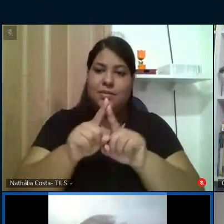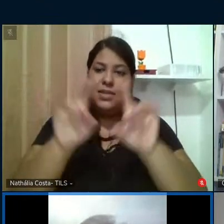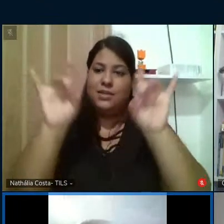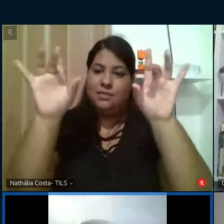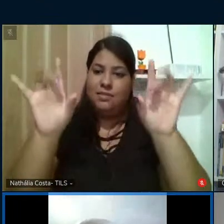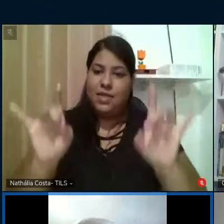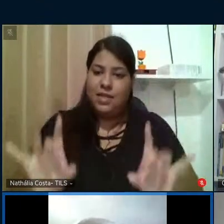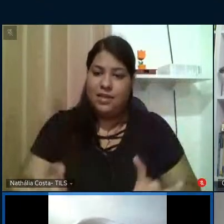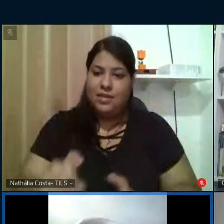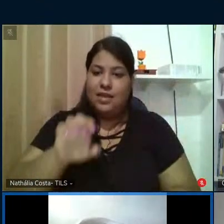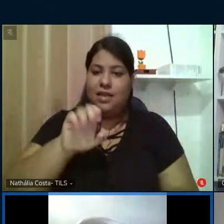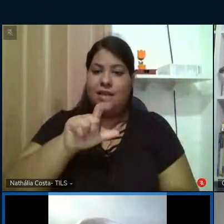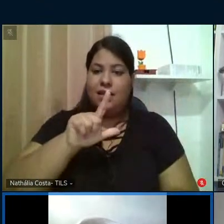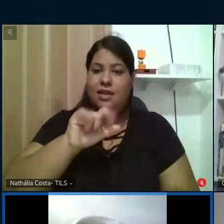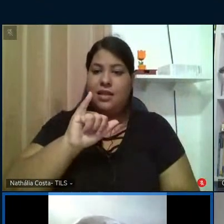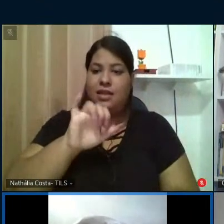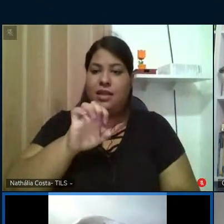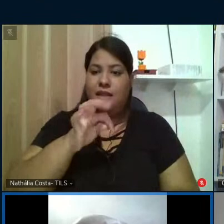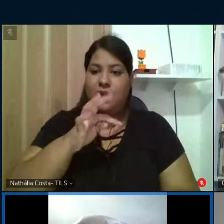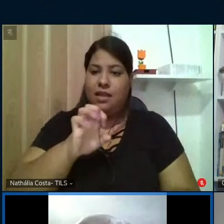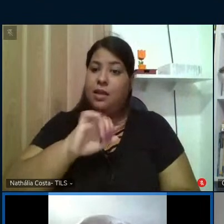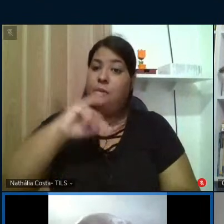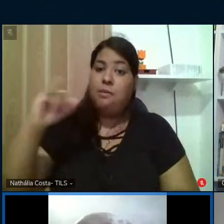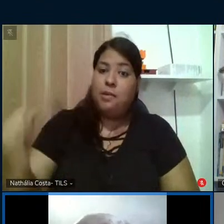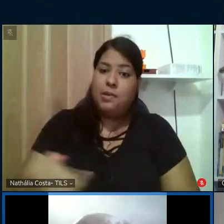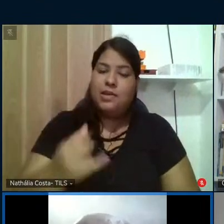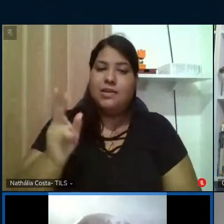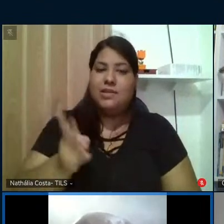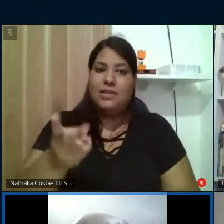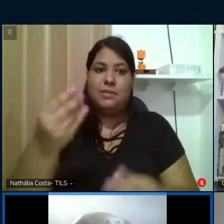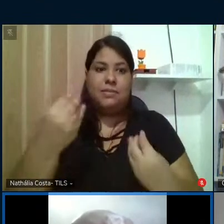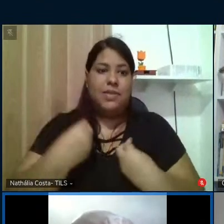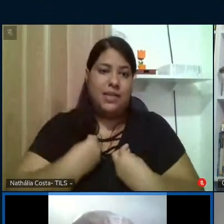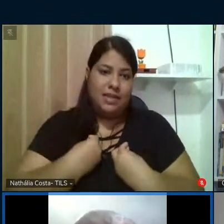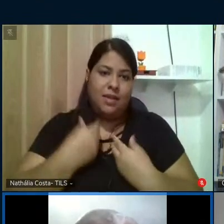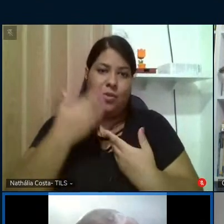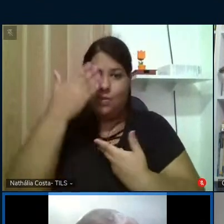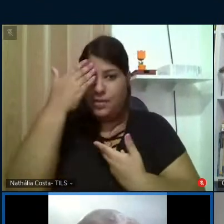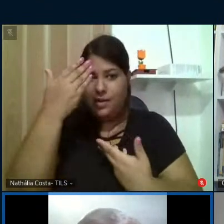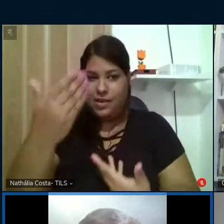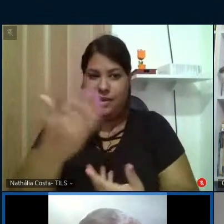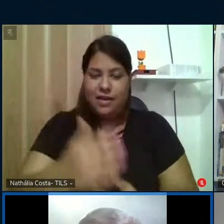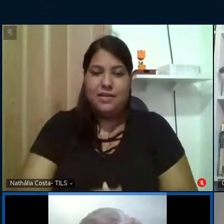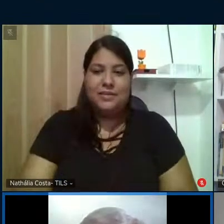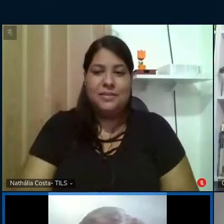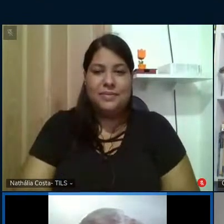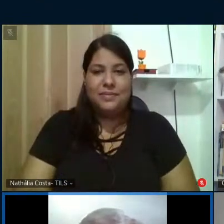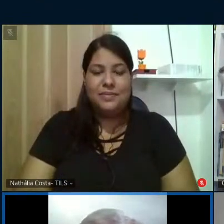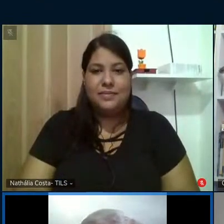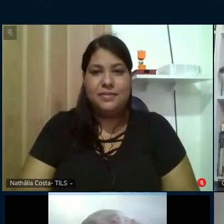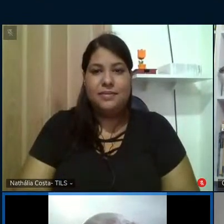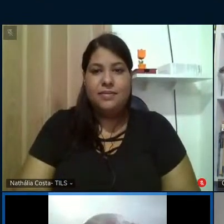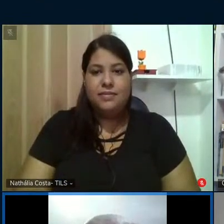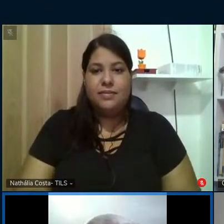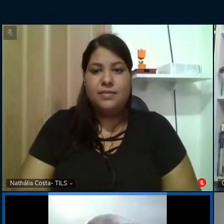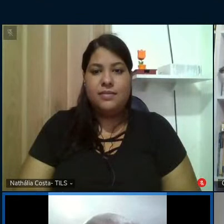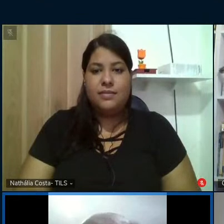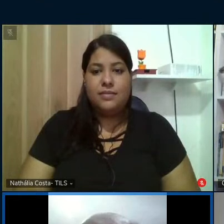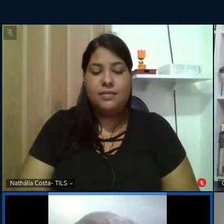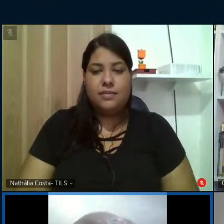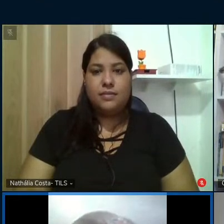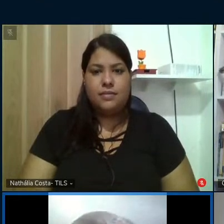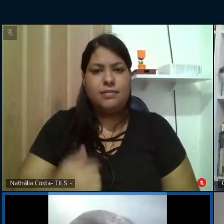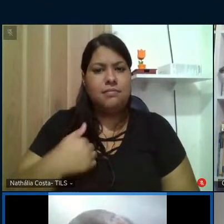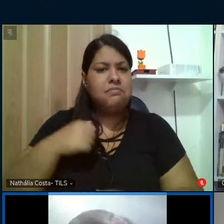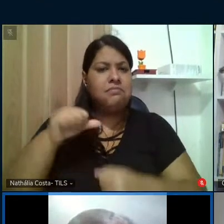Elieta Santiago, pela oportunidade que sempre me dá. Muito obrigado. E eu fiz